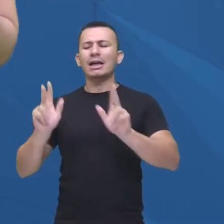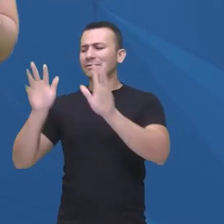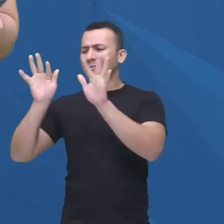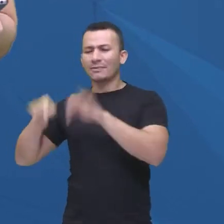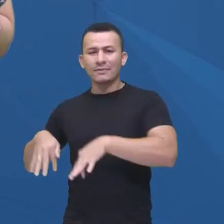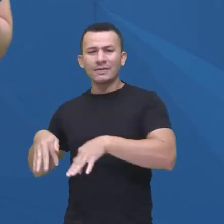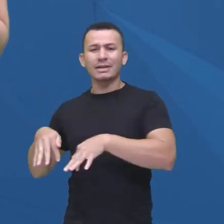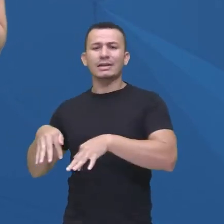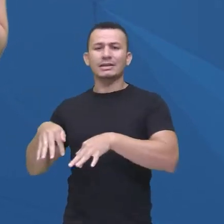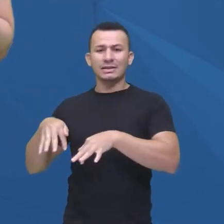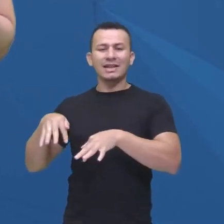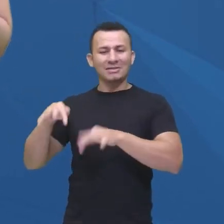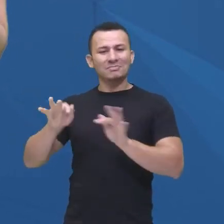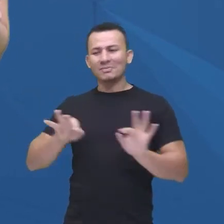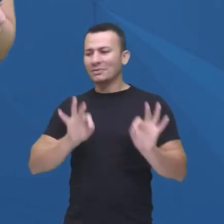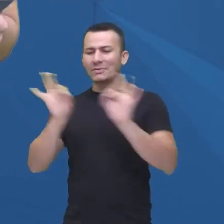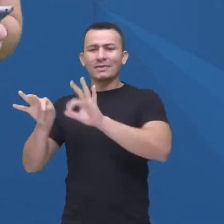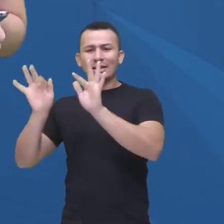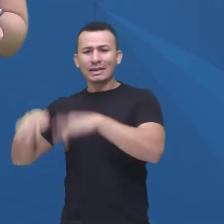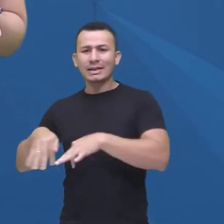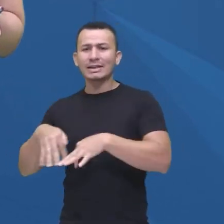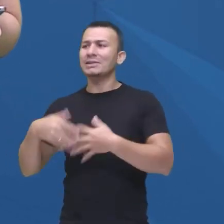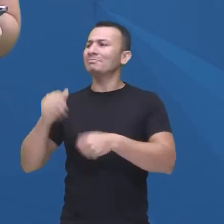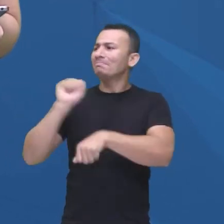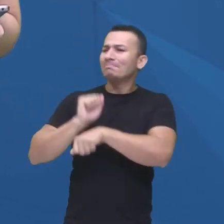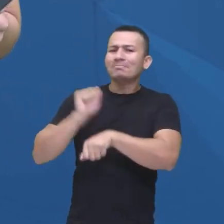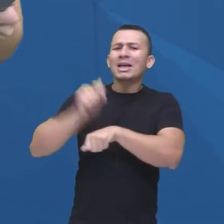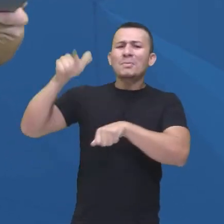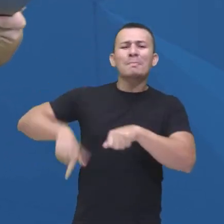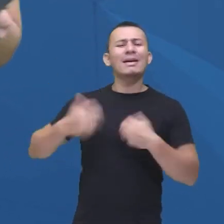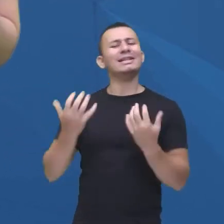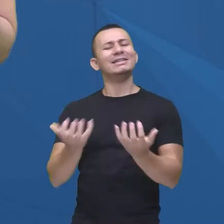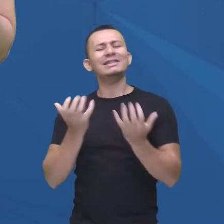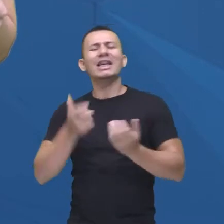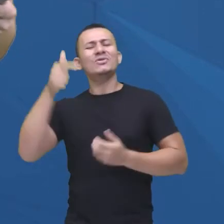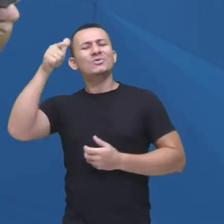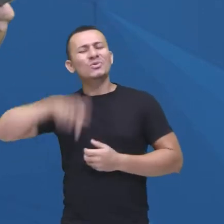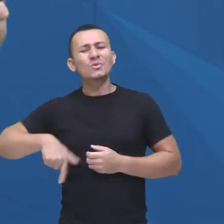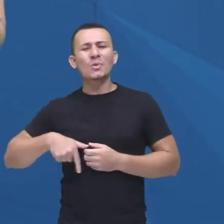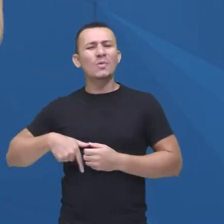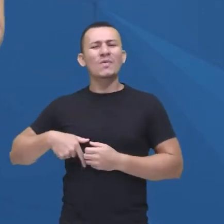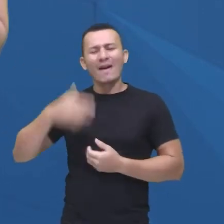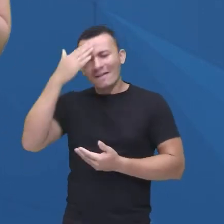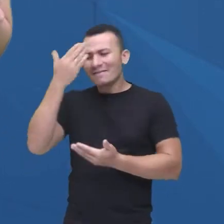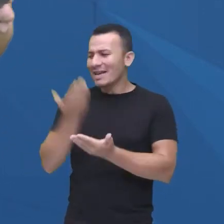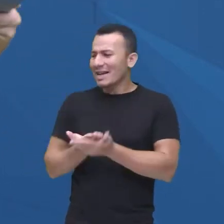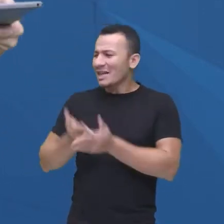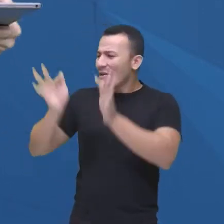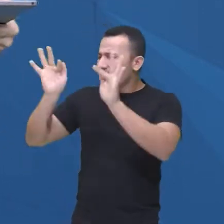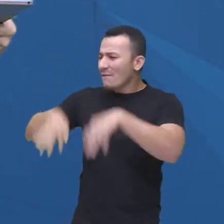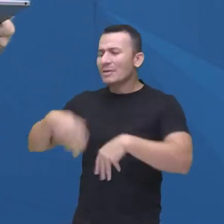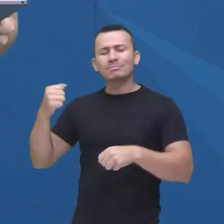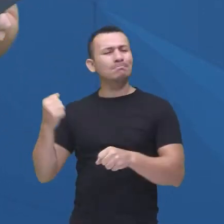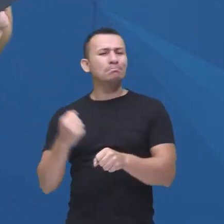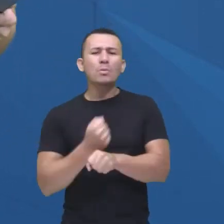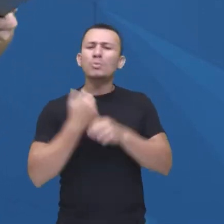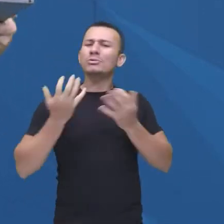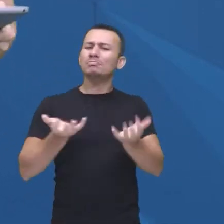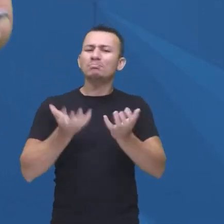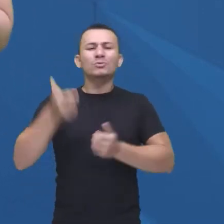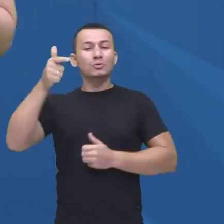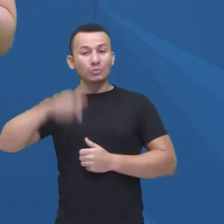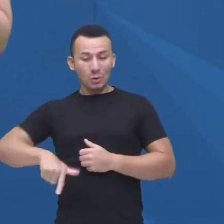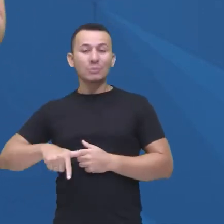aquela temporada, e você fica com um gostinho de quero mais, eu não acredito que acabou aqui, o que que tá acontecendo? E